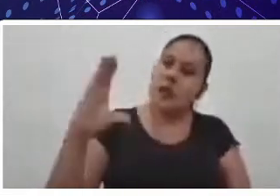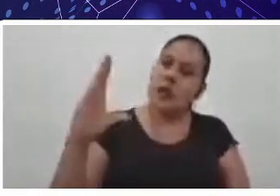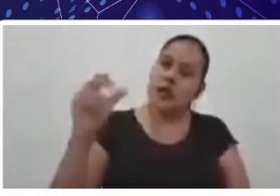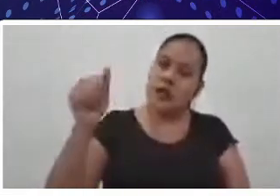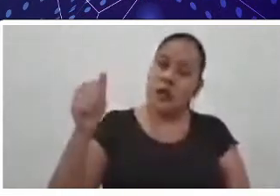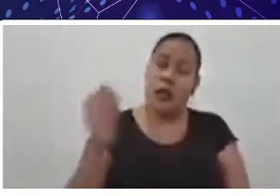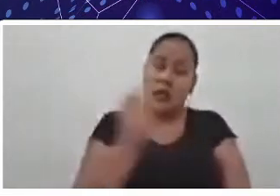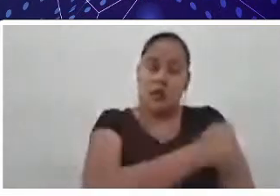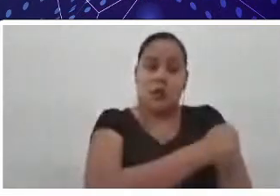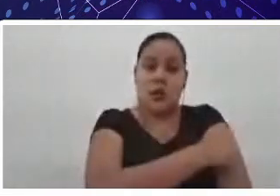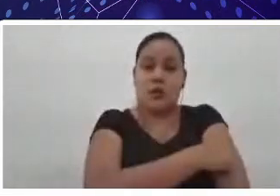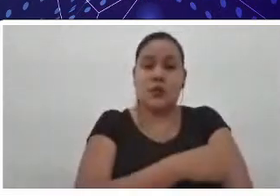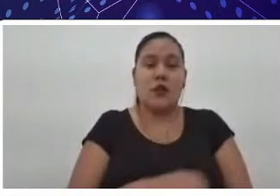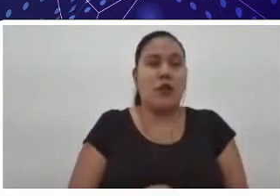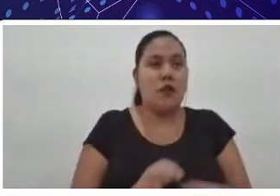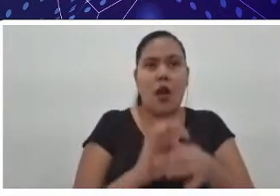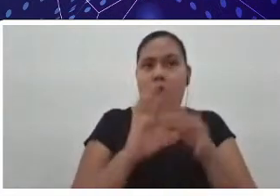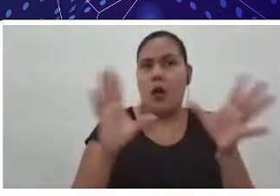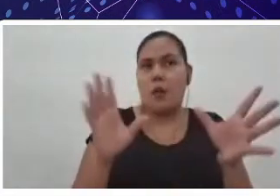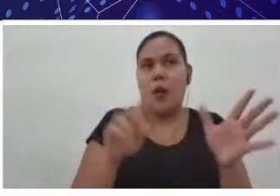forem surgindo. Obrigada.